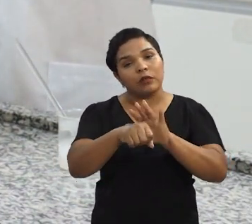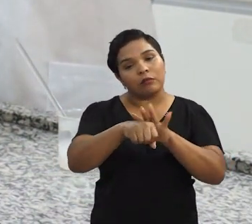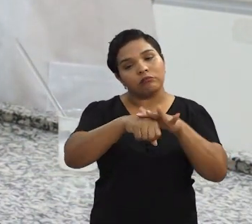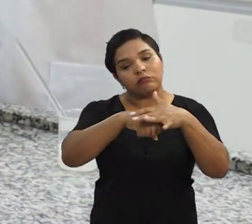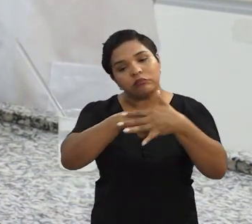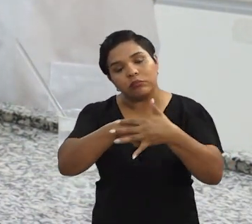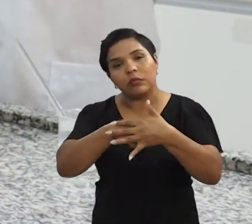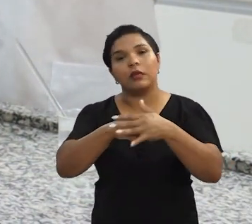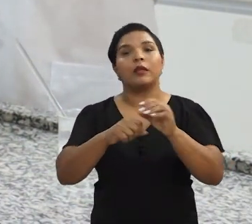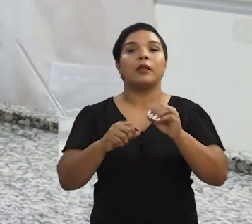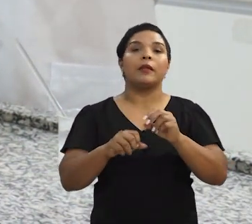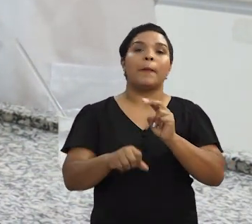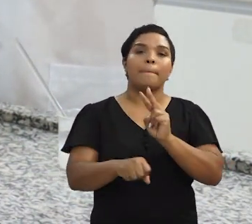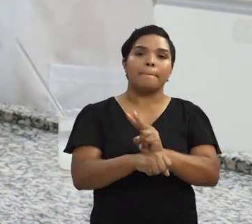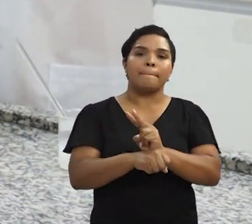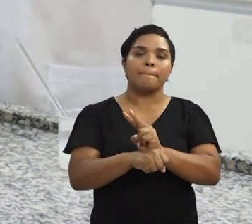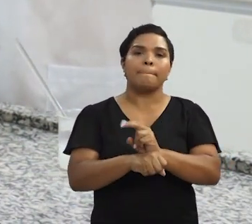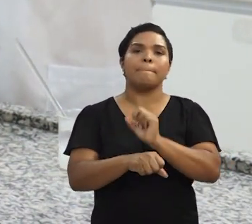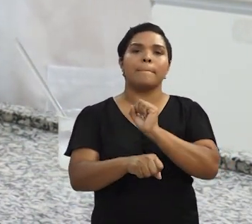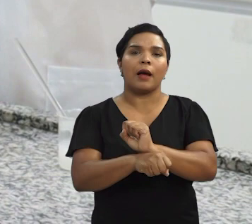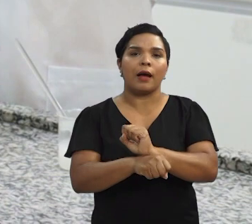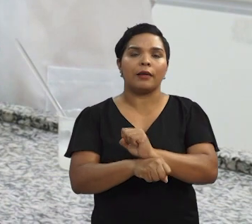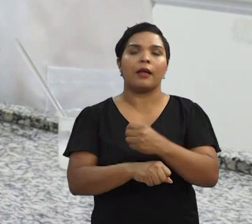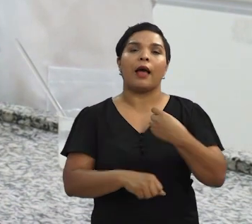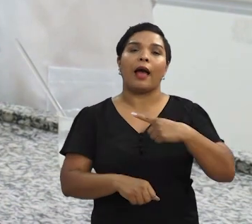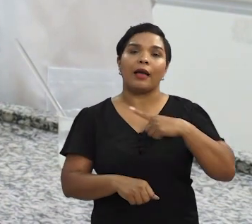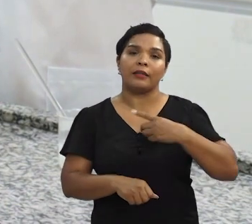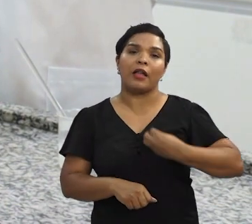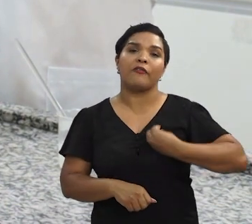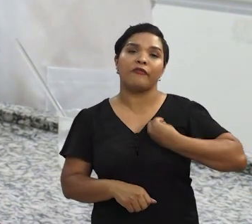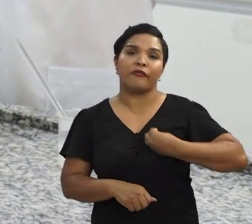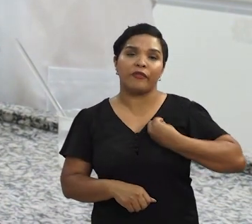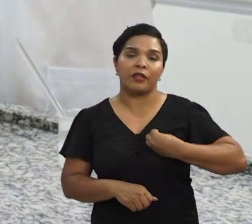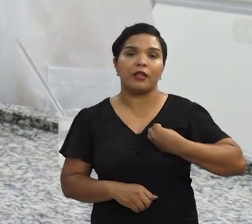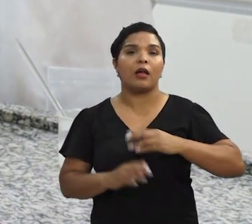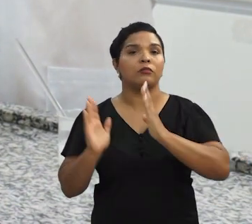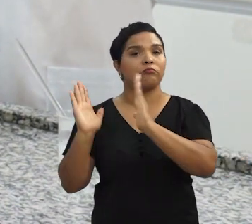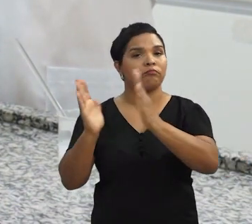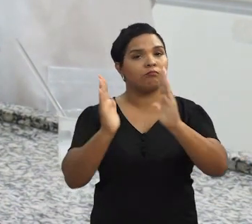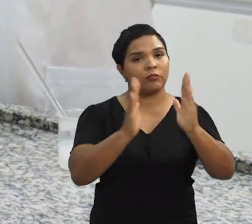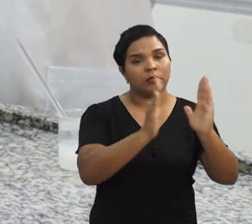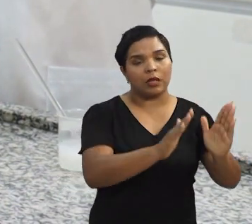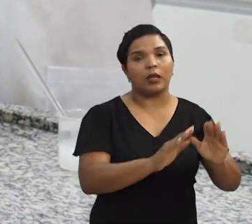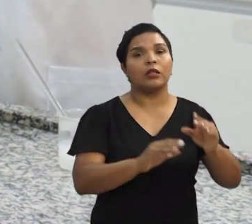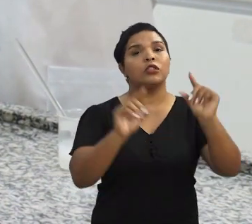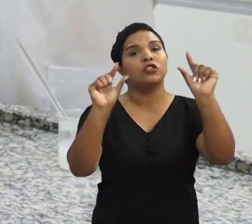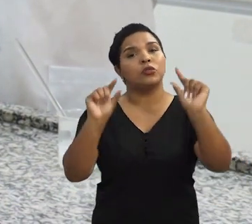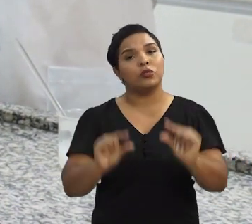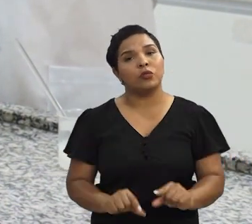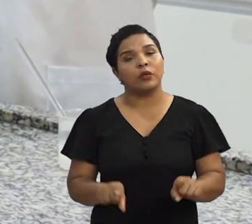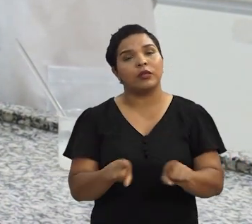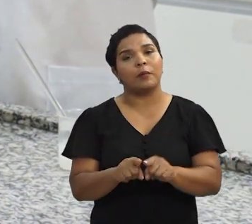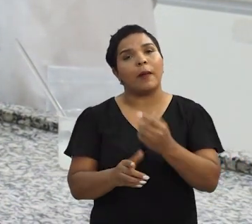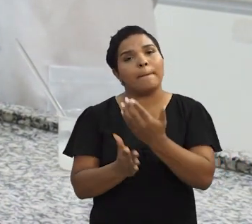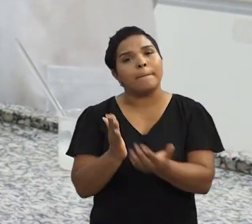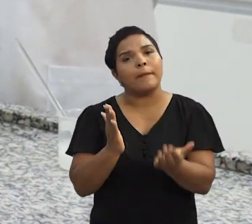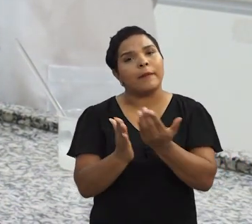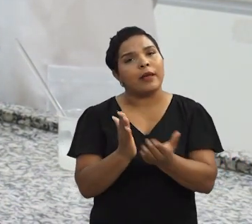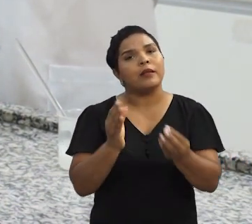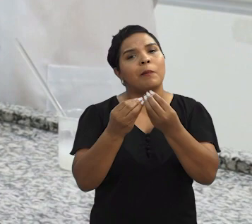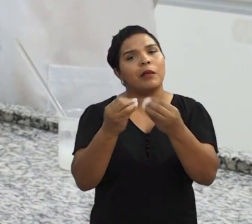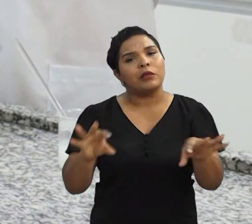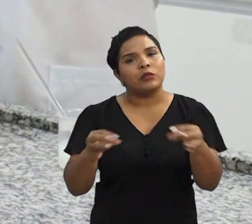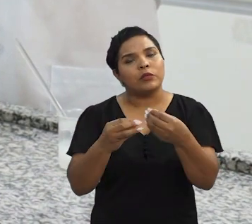respiração, ela aconteça. E aí a gente ganha vida útil, vida de prateleira, diminui a questão de